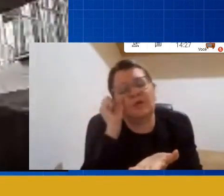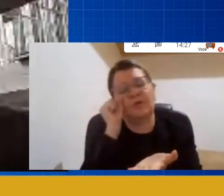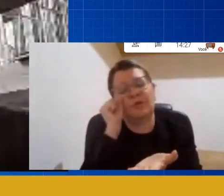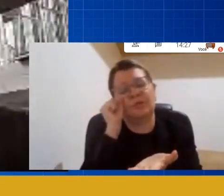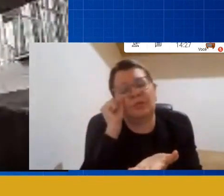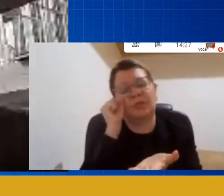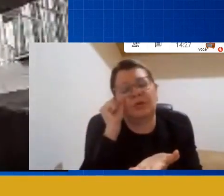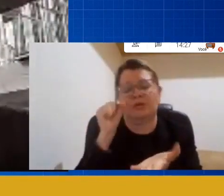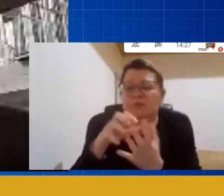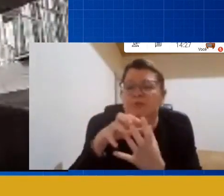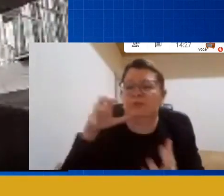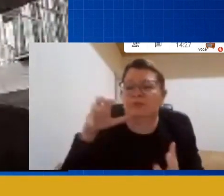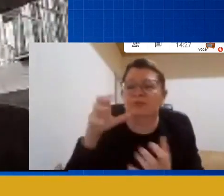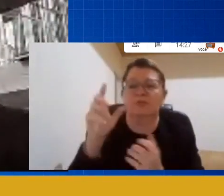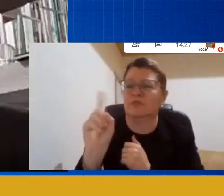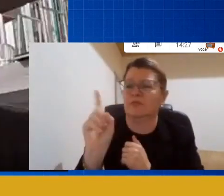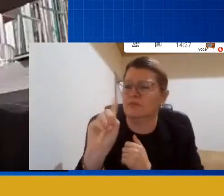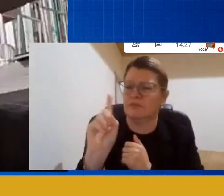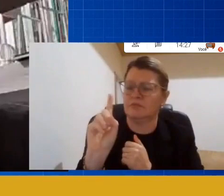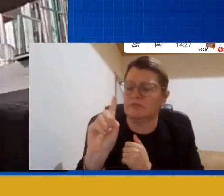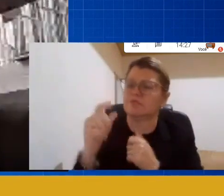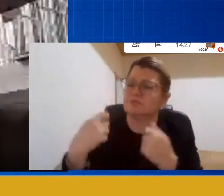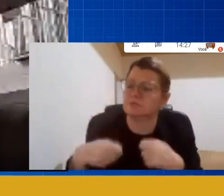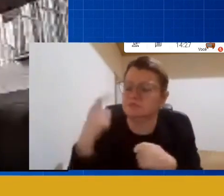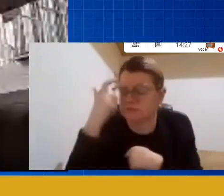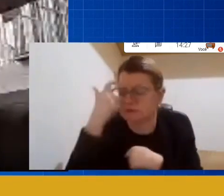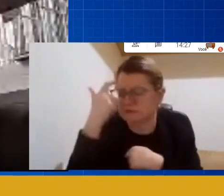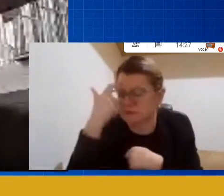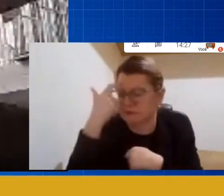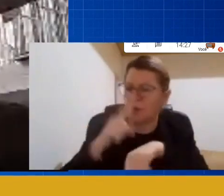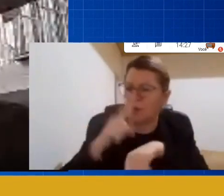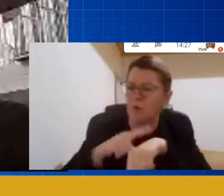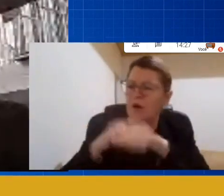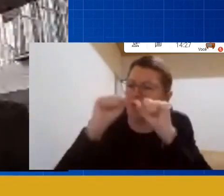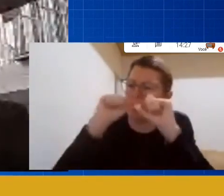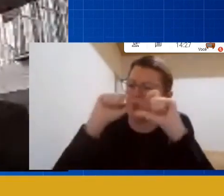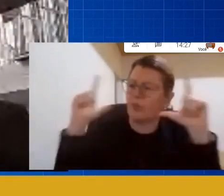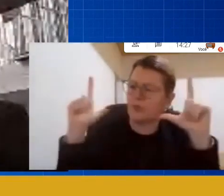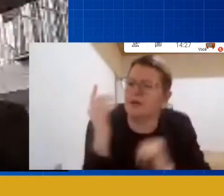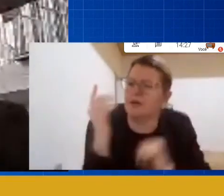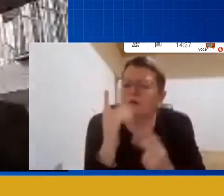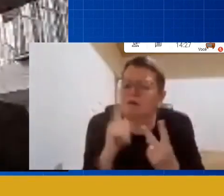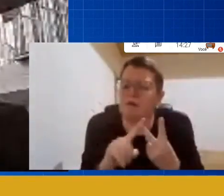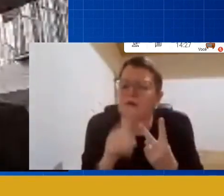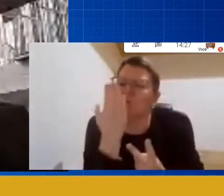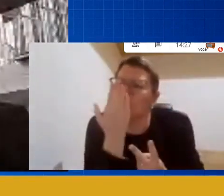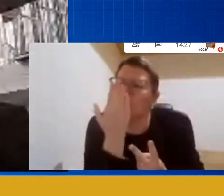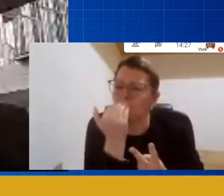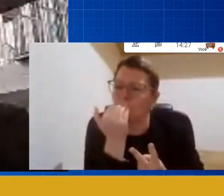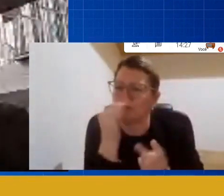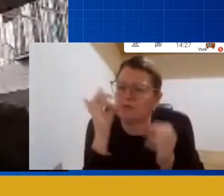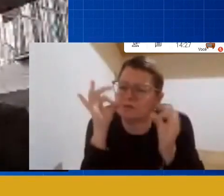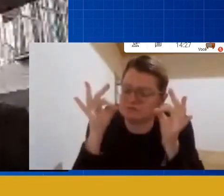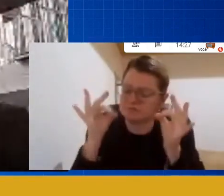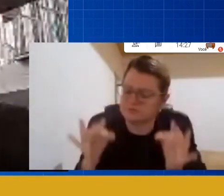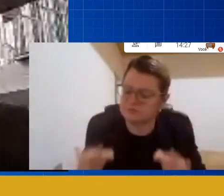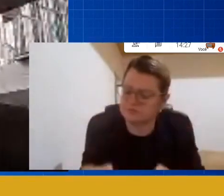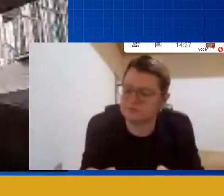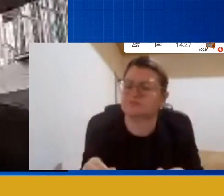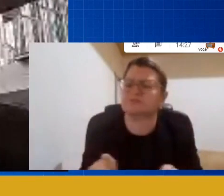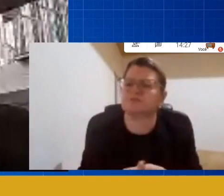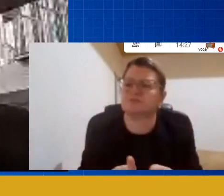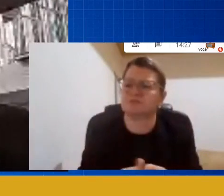cuido da alimentação dela, se eu cuido da higiene pessoal dela, se eu busco uma diversidade de ações